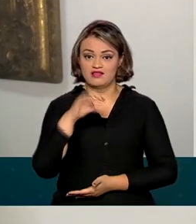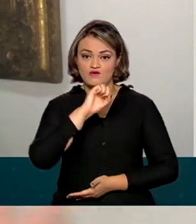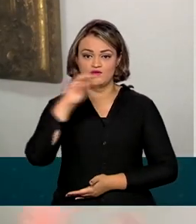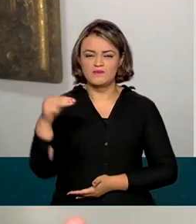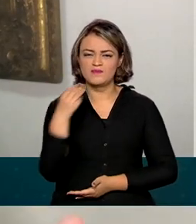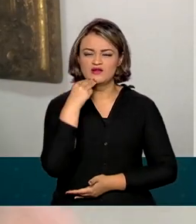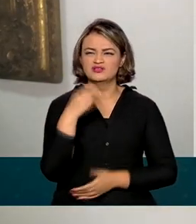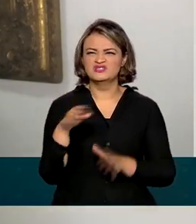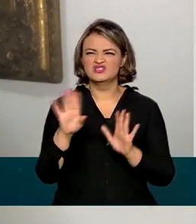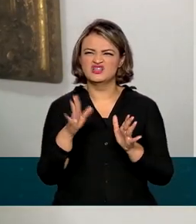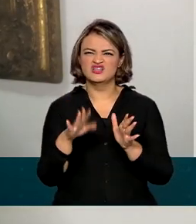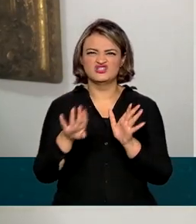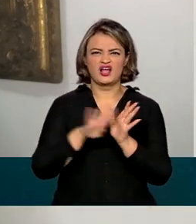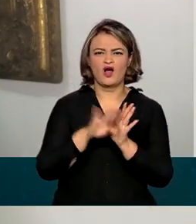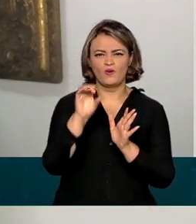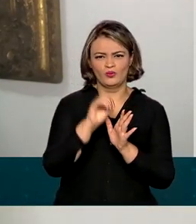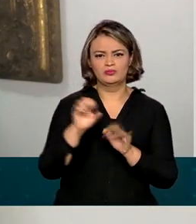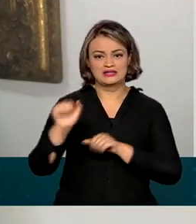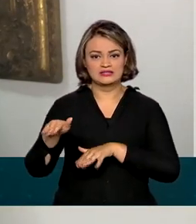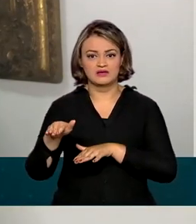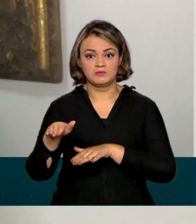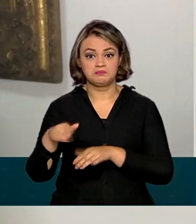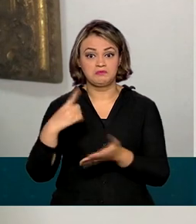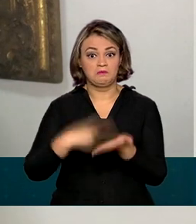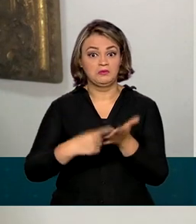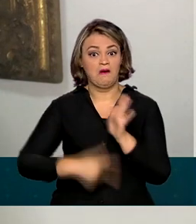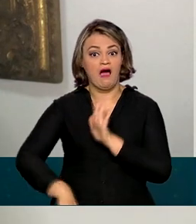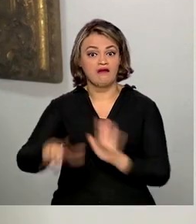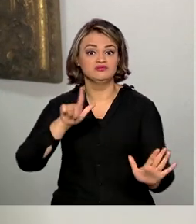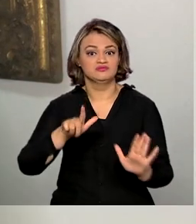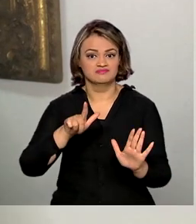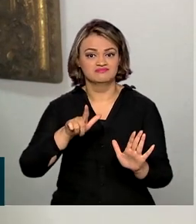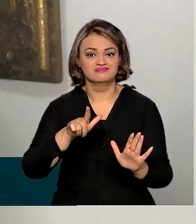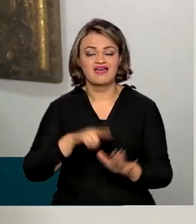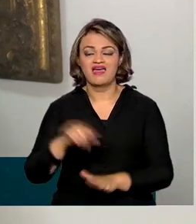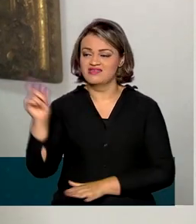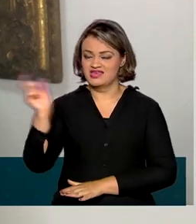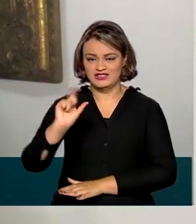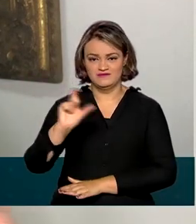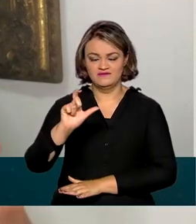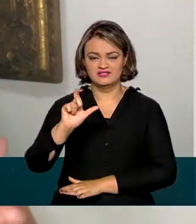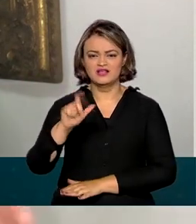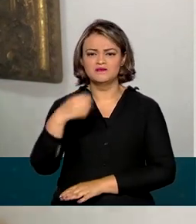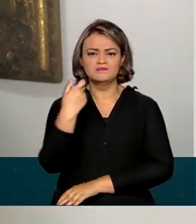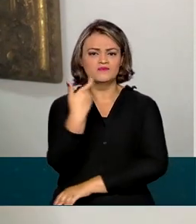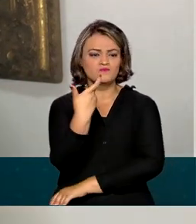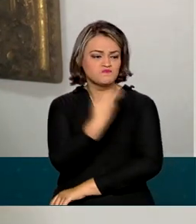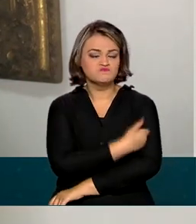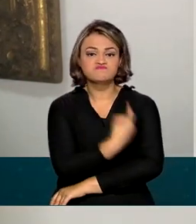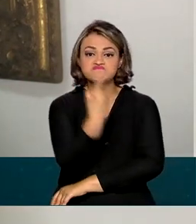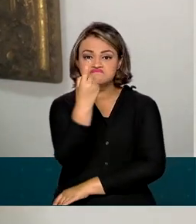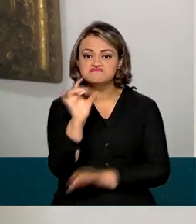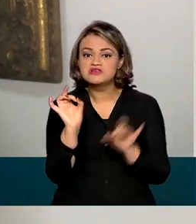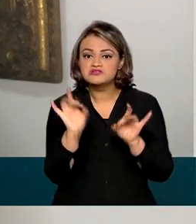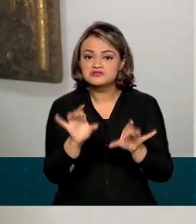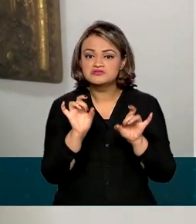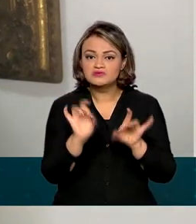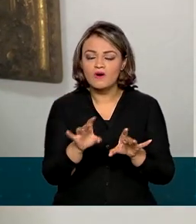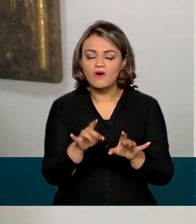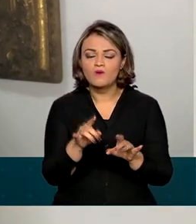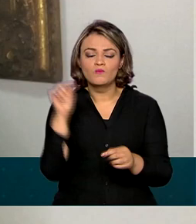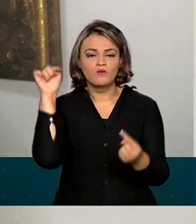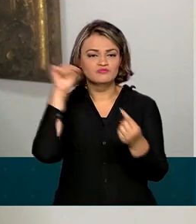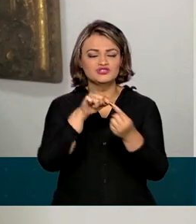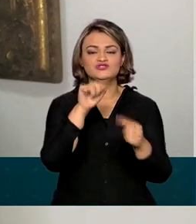ocorreria entre outubro e dezembro teve uma parte antecipada. O imunizante, que necessita somente de uma dose, terá como